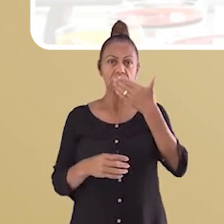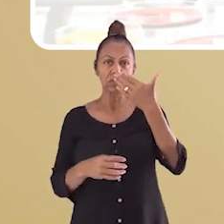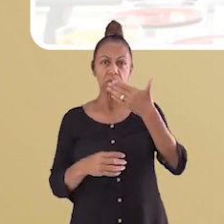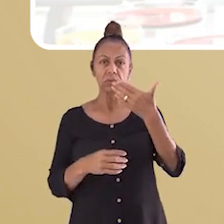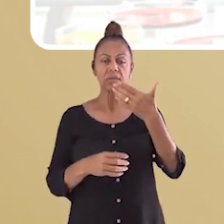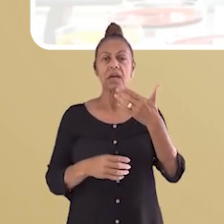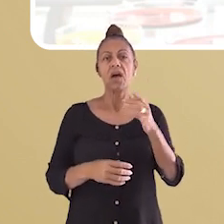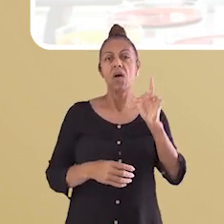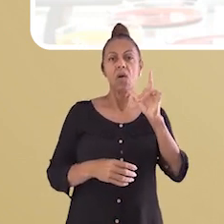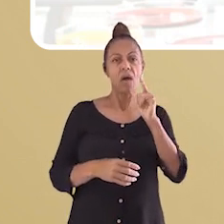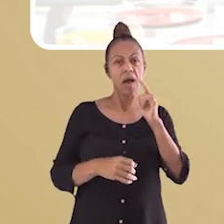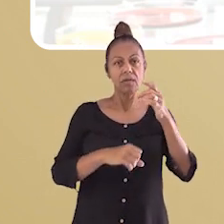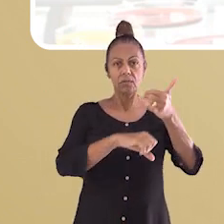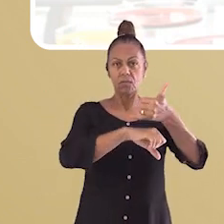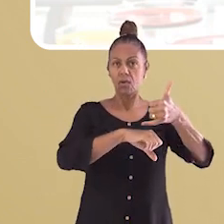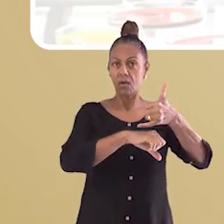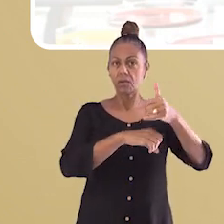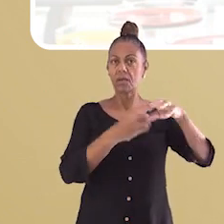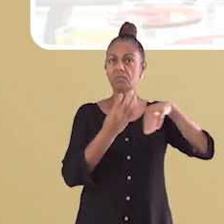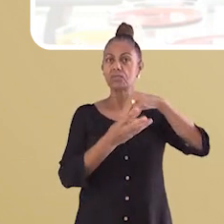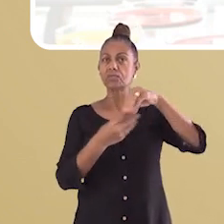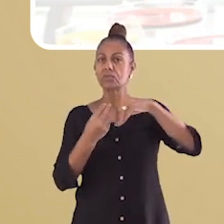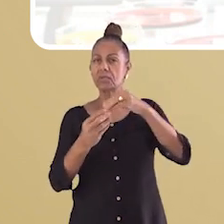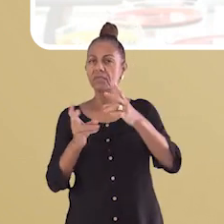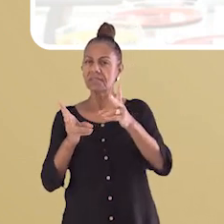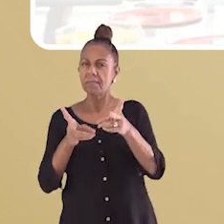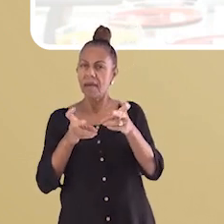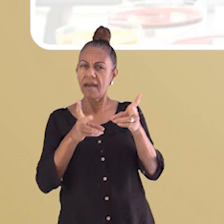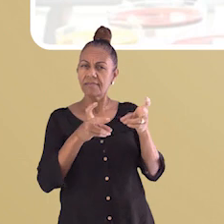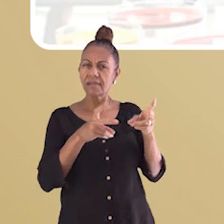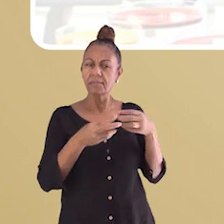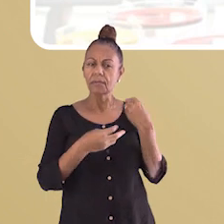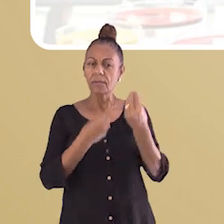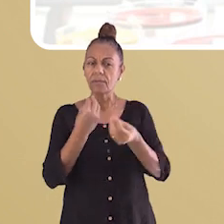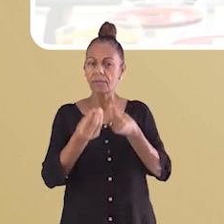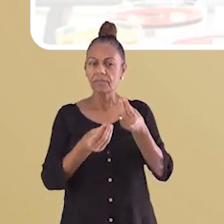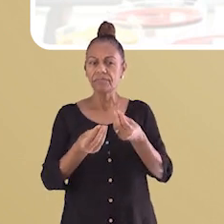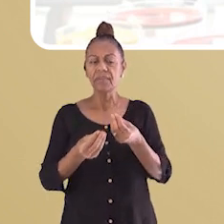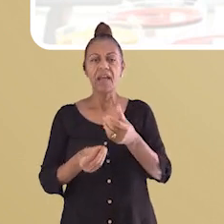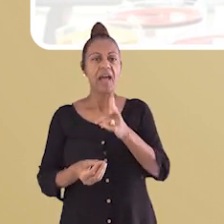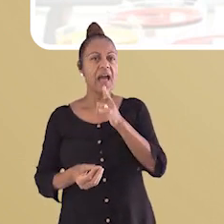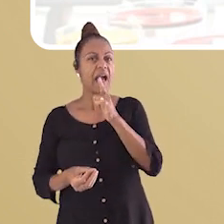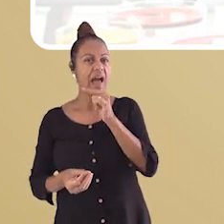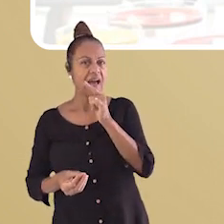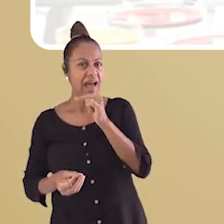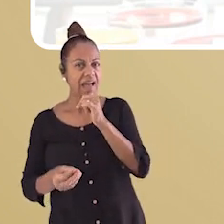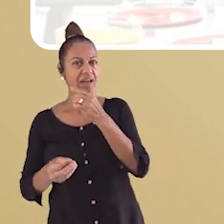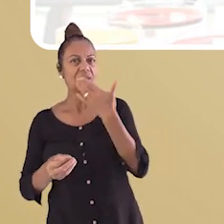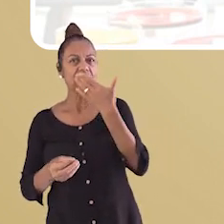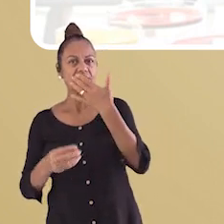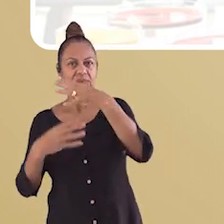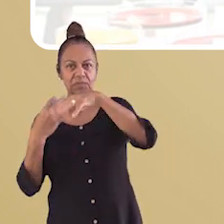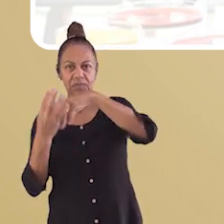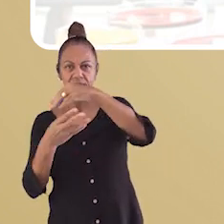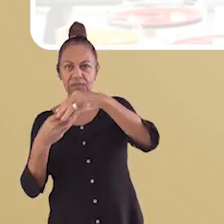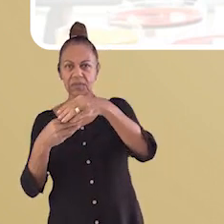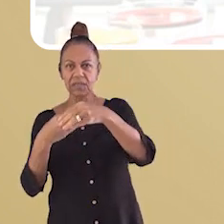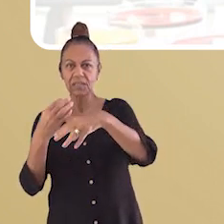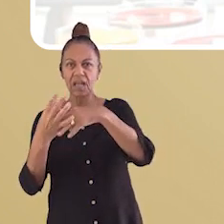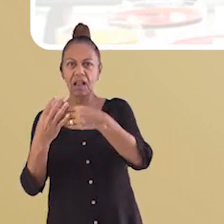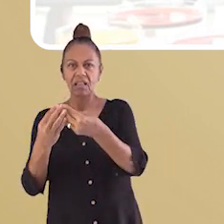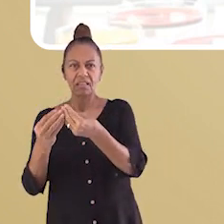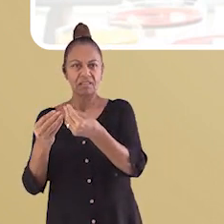água com óleo? A água e o açúcar formam uma mistura homogênea. Quando misturamos os dois, não conseguimos